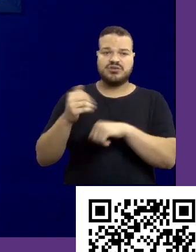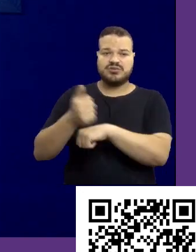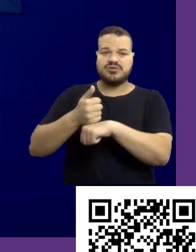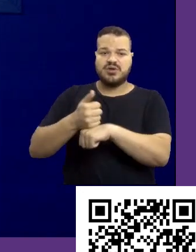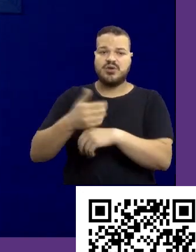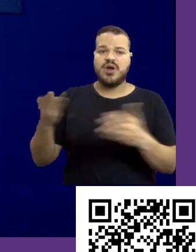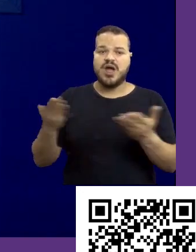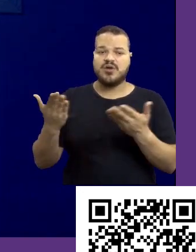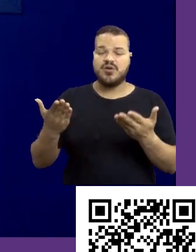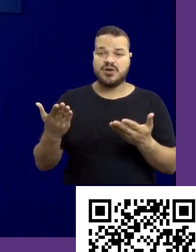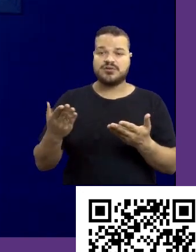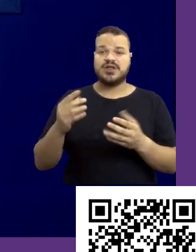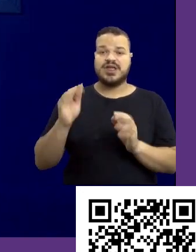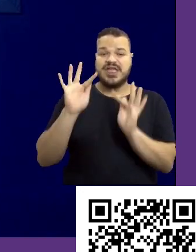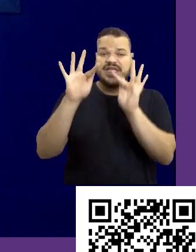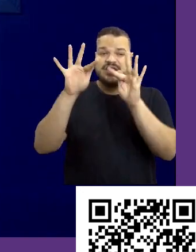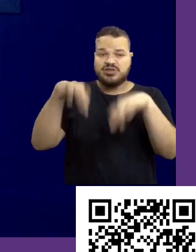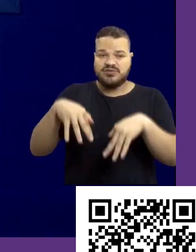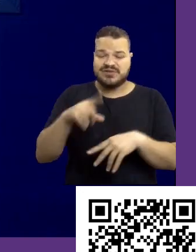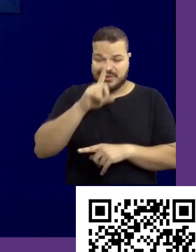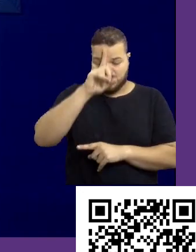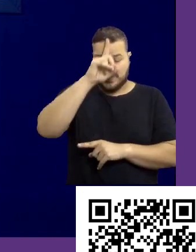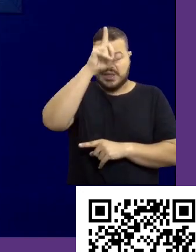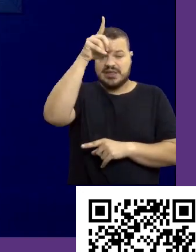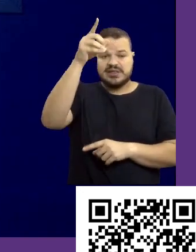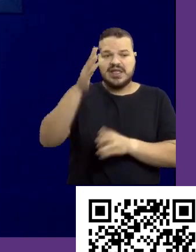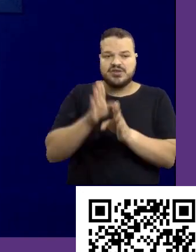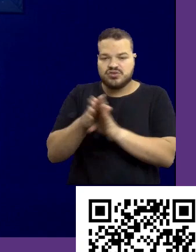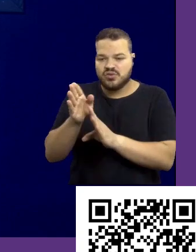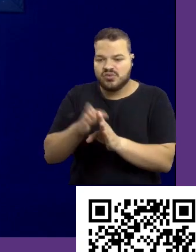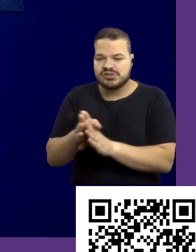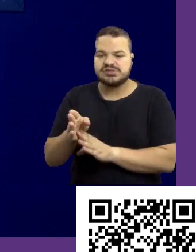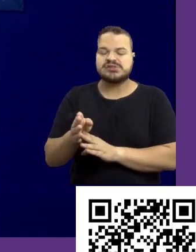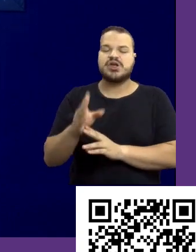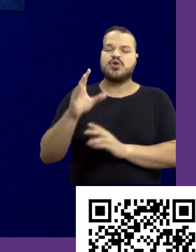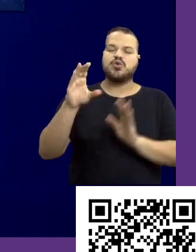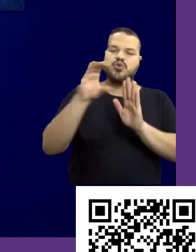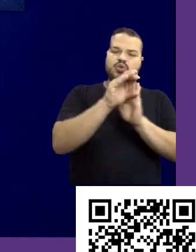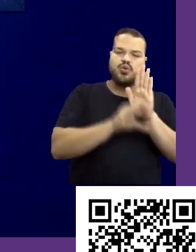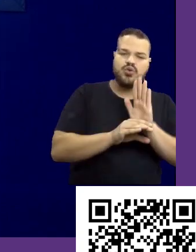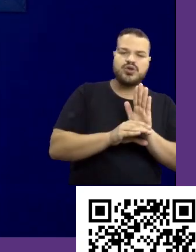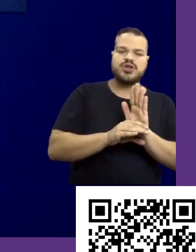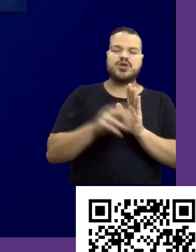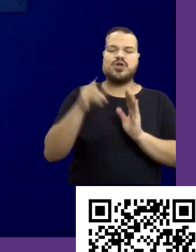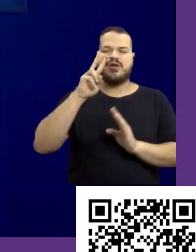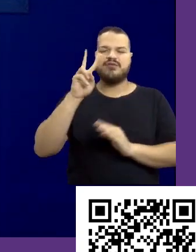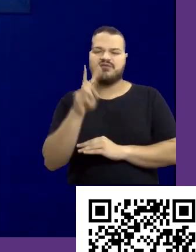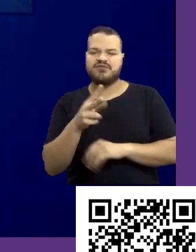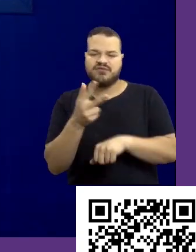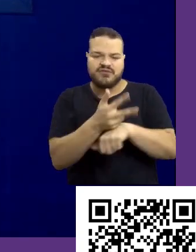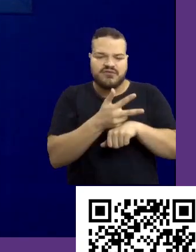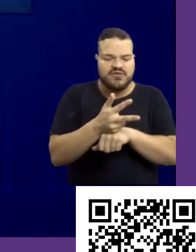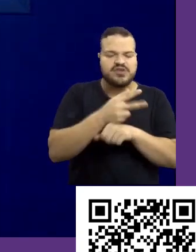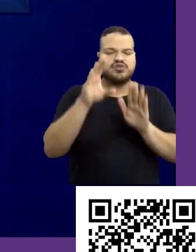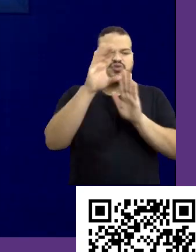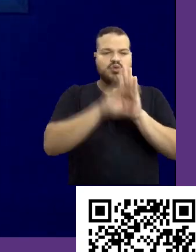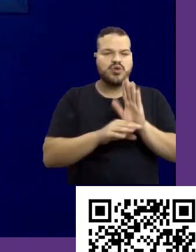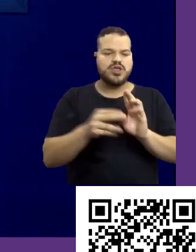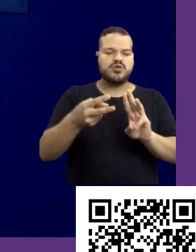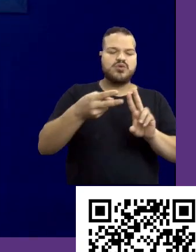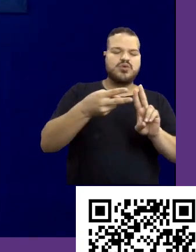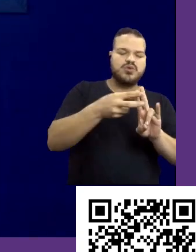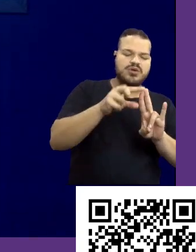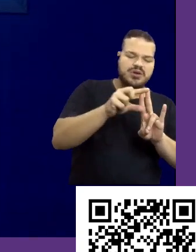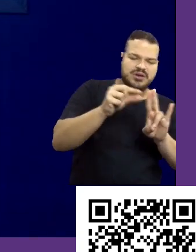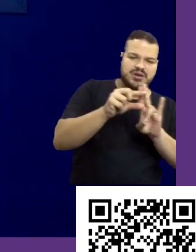pela sua carreira e no final dicas práticas de currículo, LinkedIn, narrativa, vídeo currículo, posicionamento profissional. Quem comprar